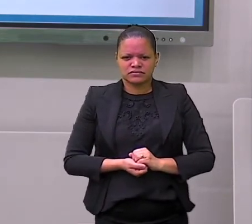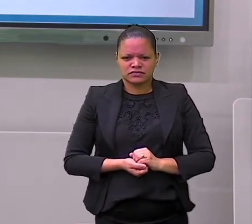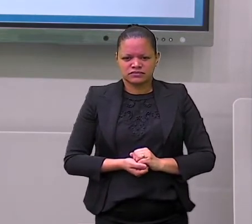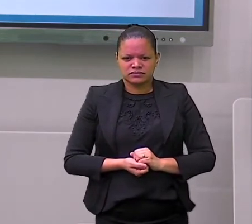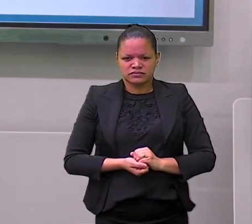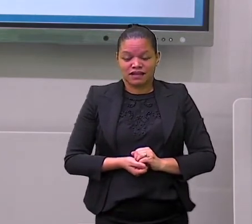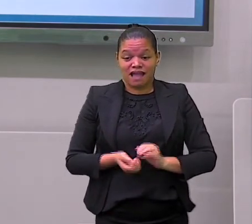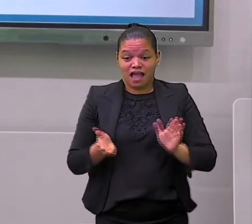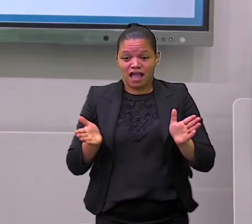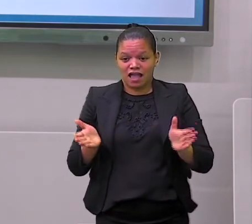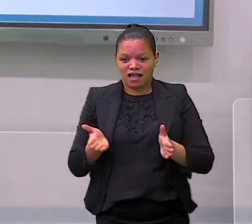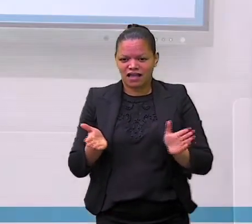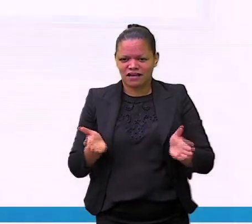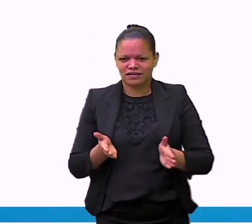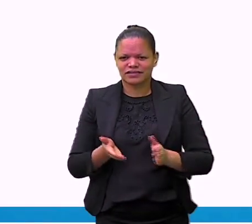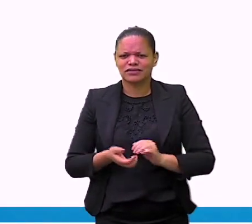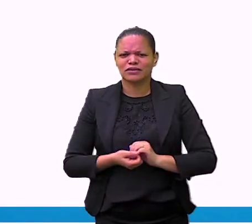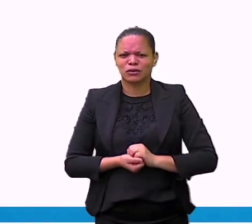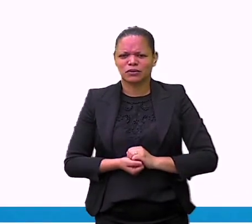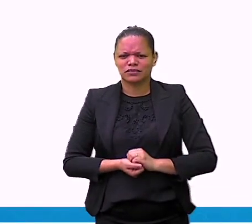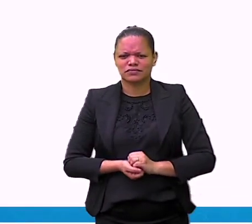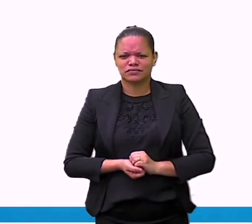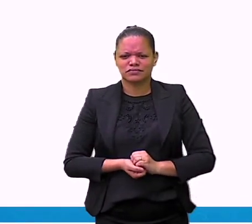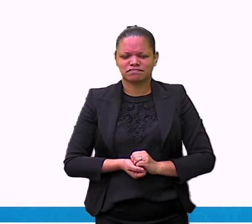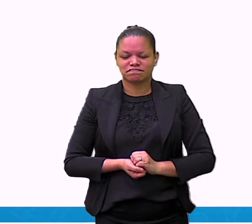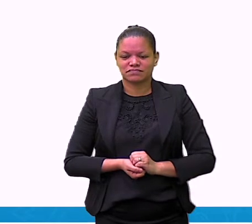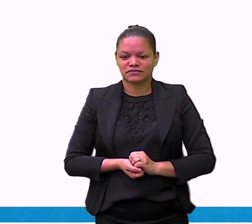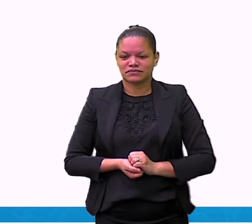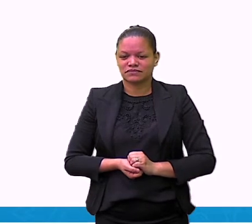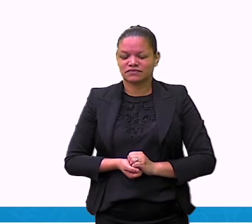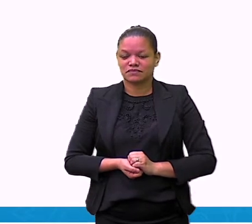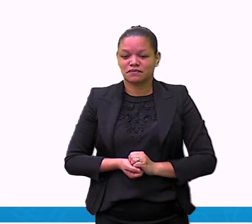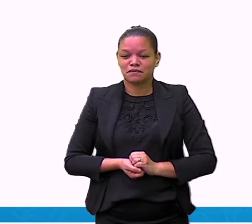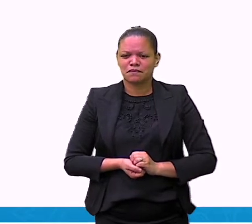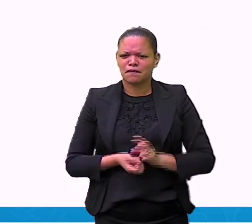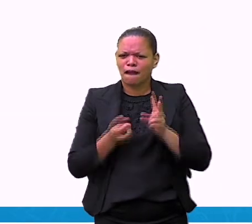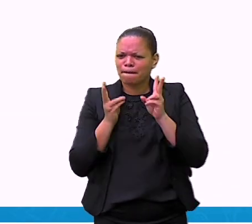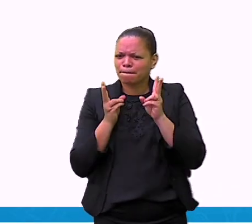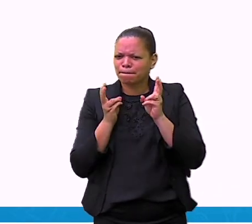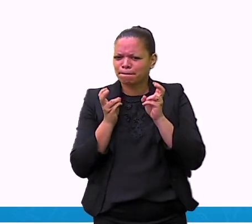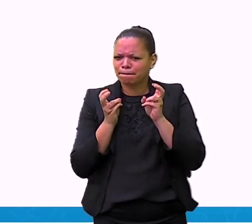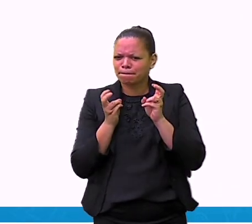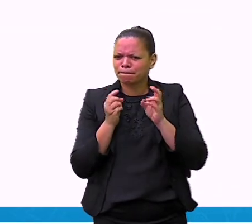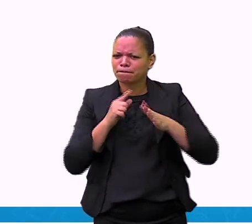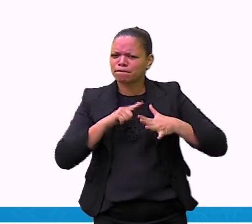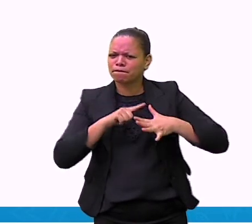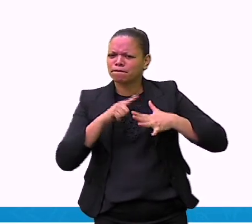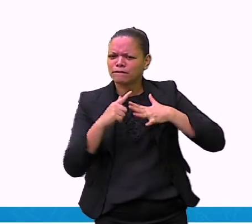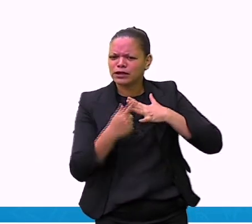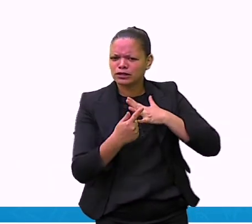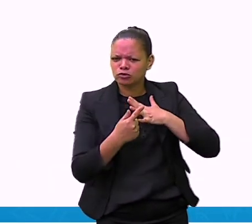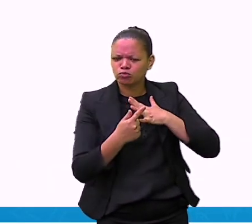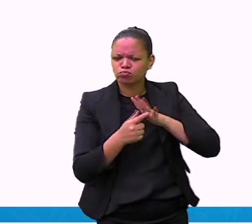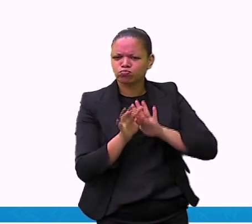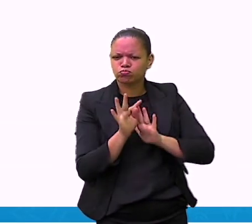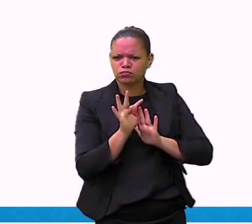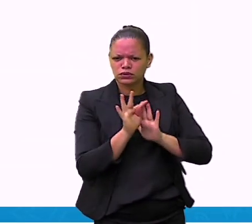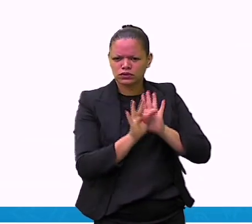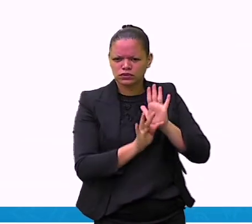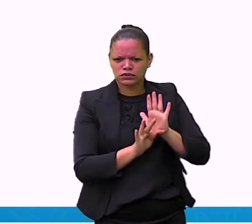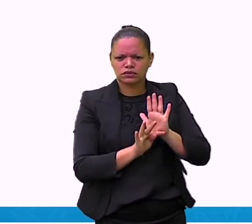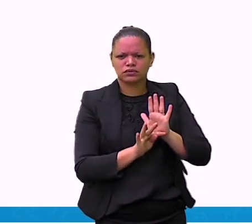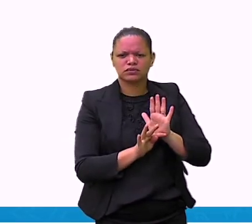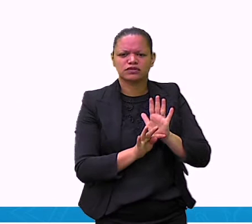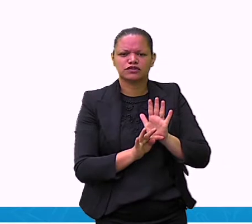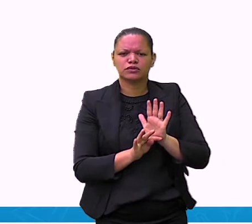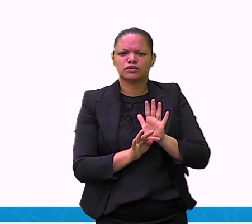Agora, nós vamos ver que o gênero textual, a fotolegenda é mais um